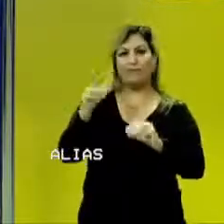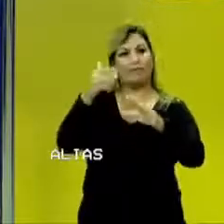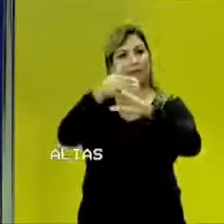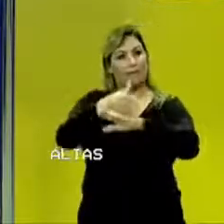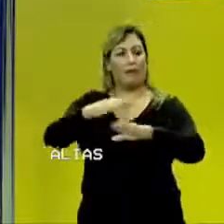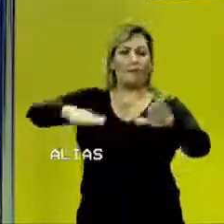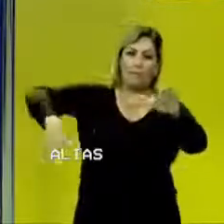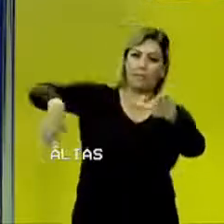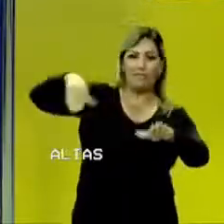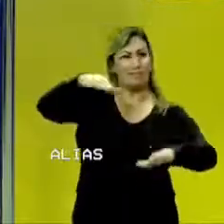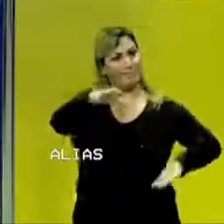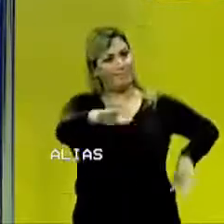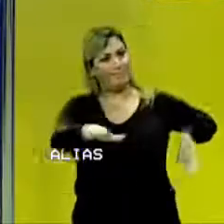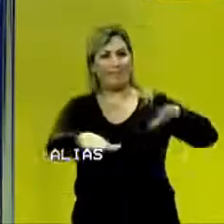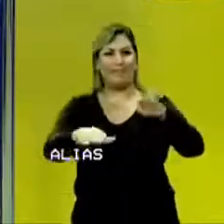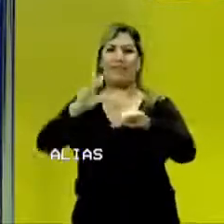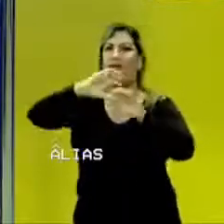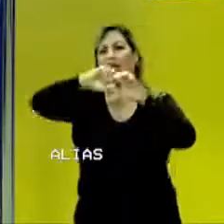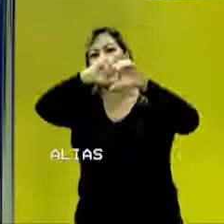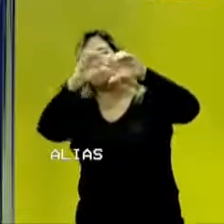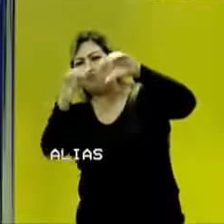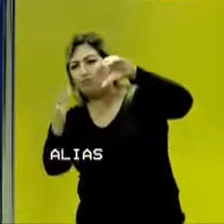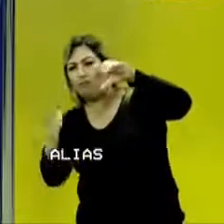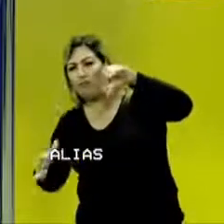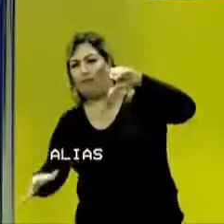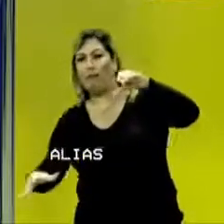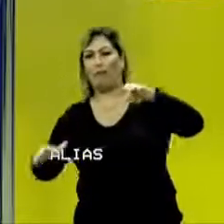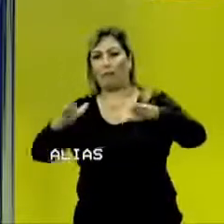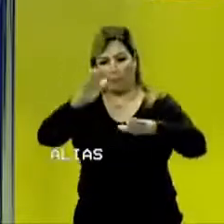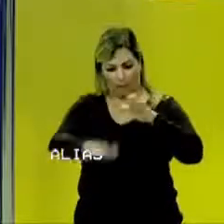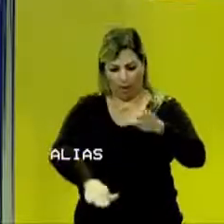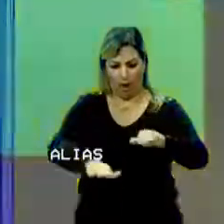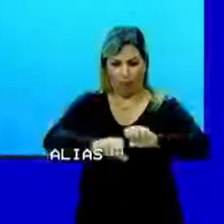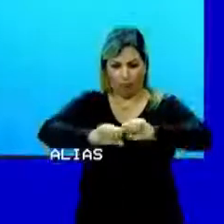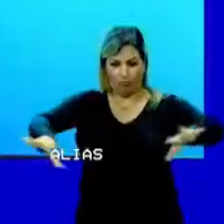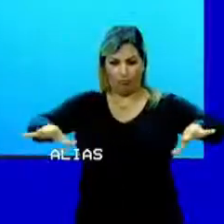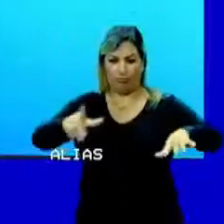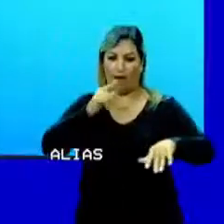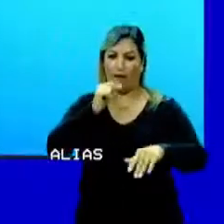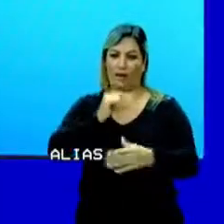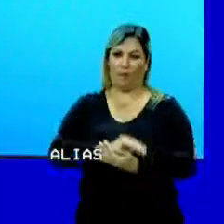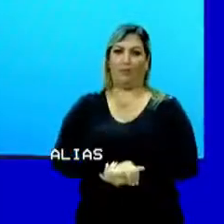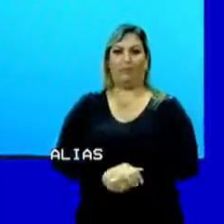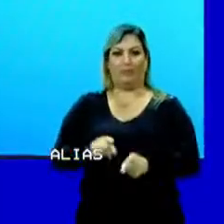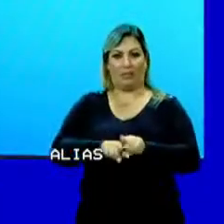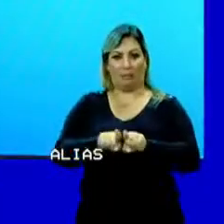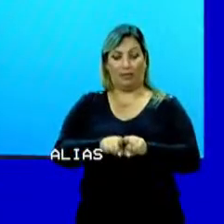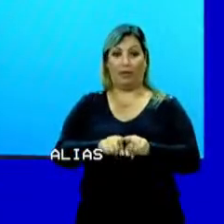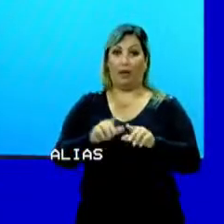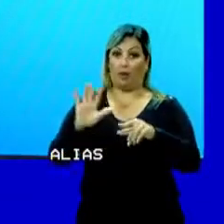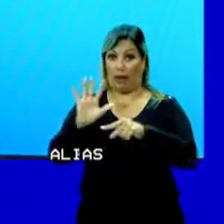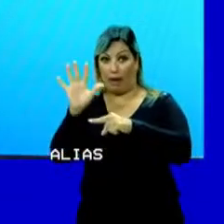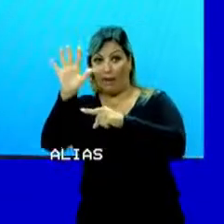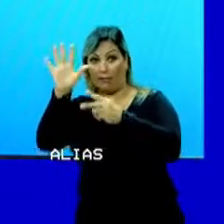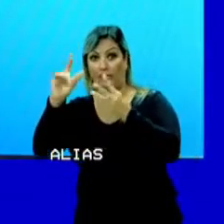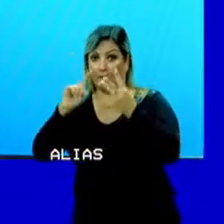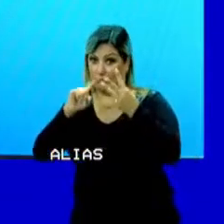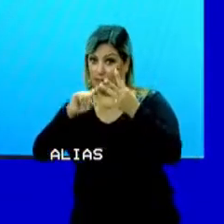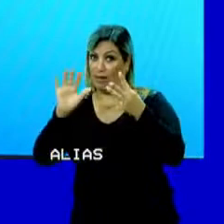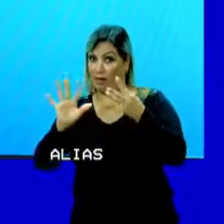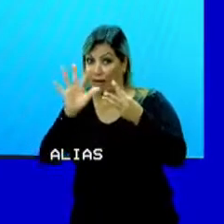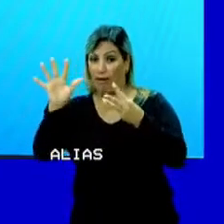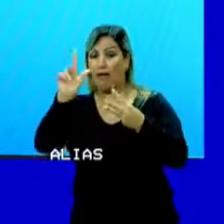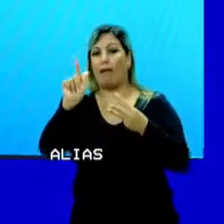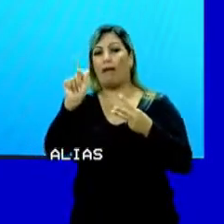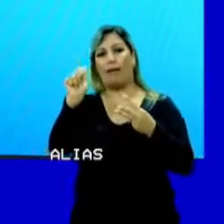Entrar numa piscina, passar por uma cachoeira, pisar numa poça de lama e etc. Quando vem para os gases, aí o negócio fica